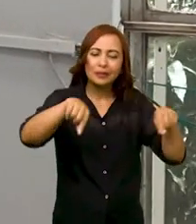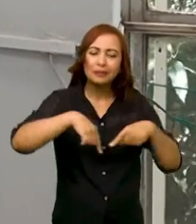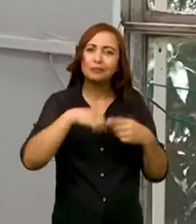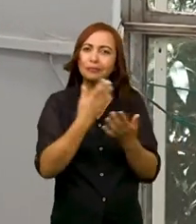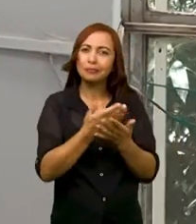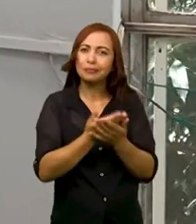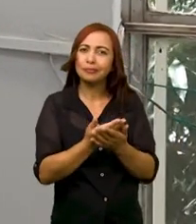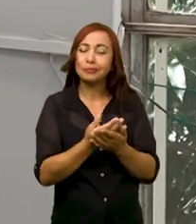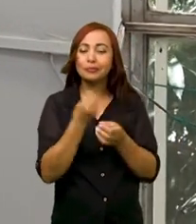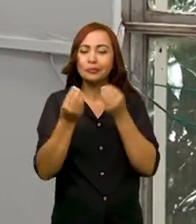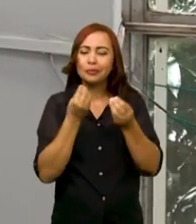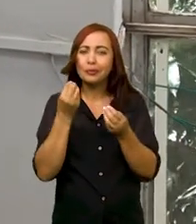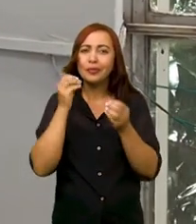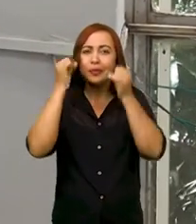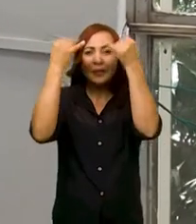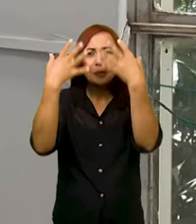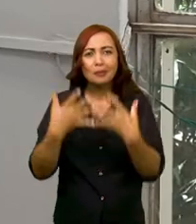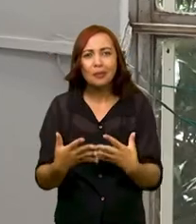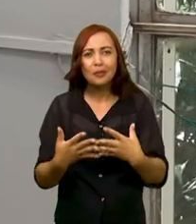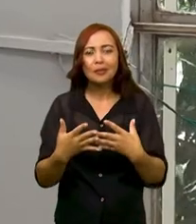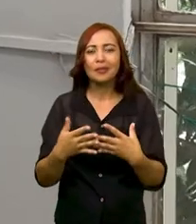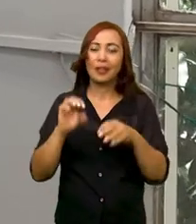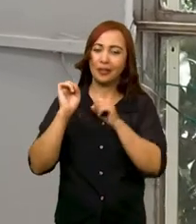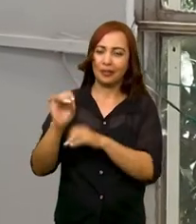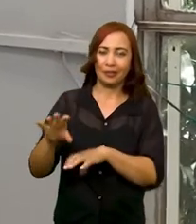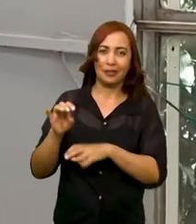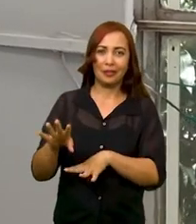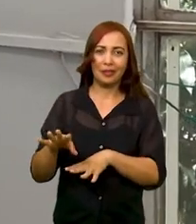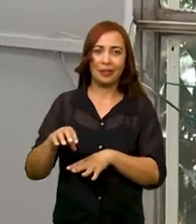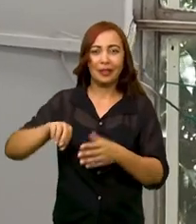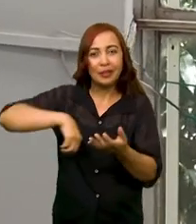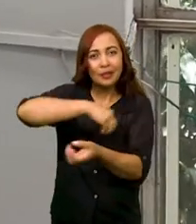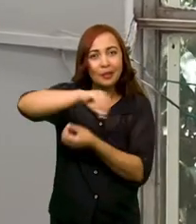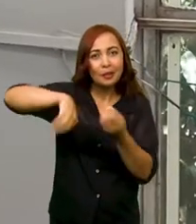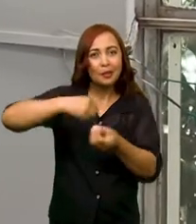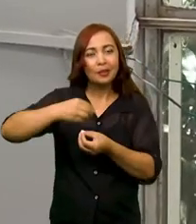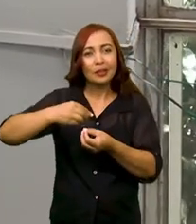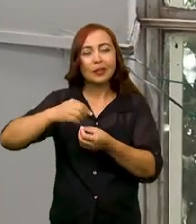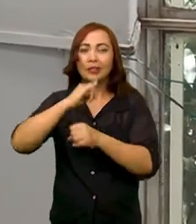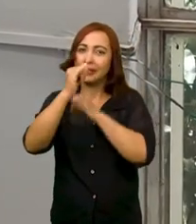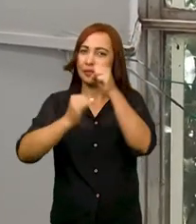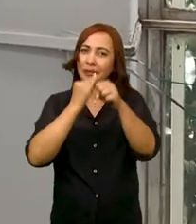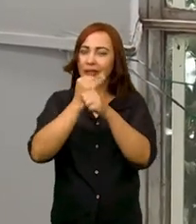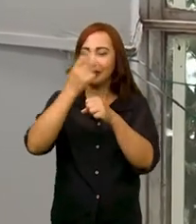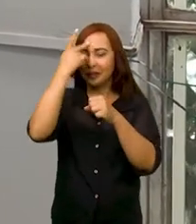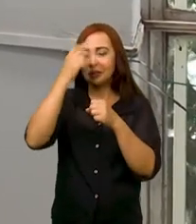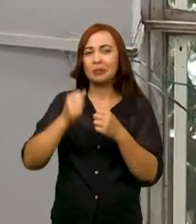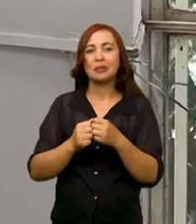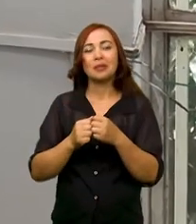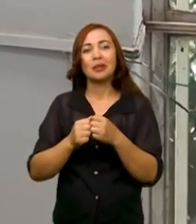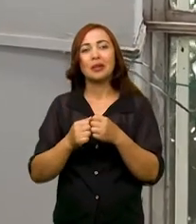gênero de texto que tem circulado hoje cada vez mais na internet para poder refletir sobre vários